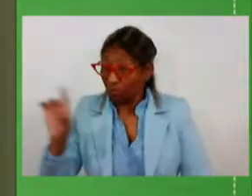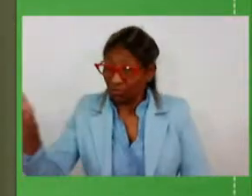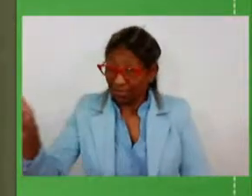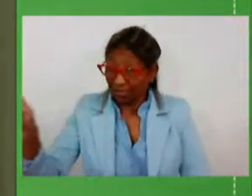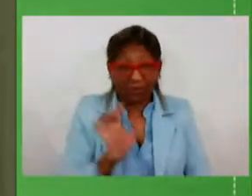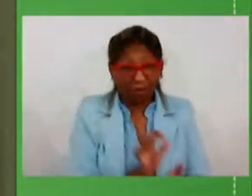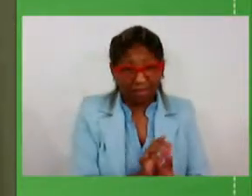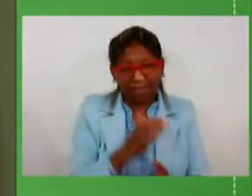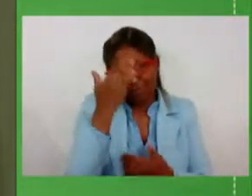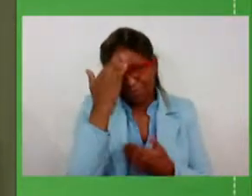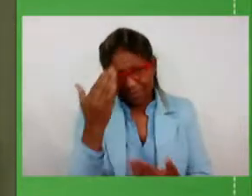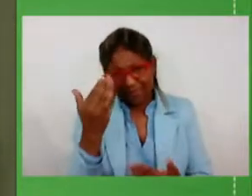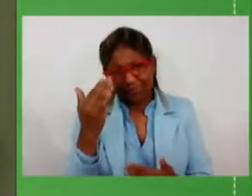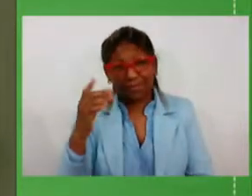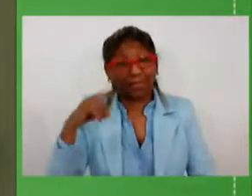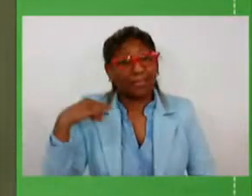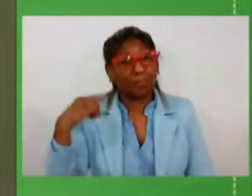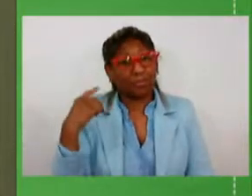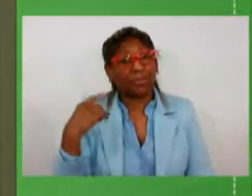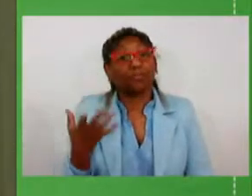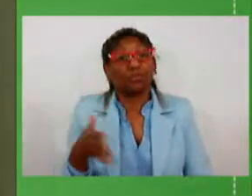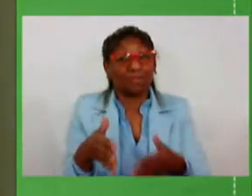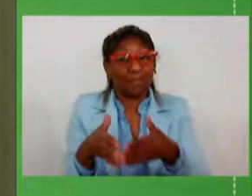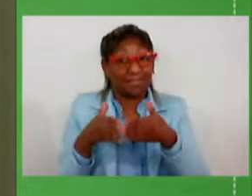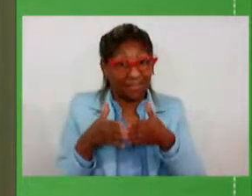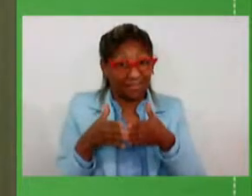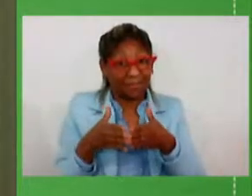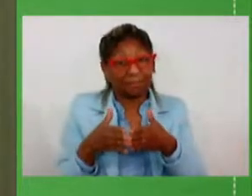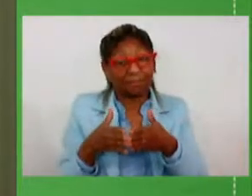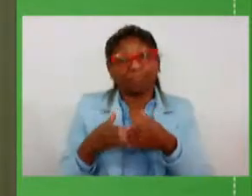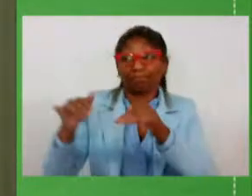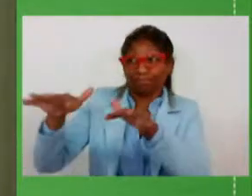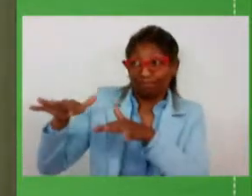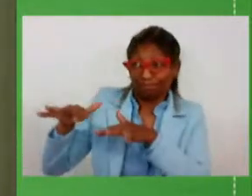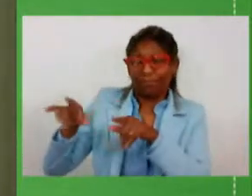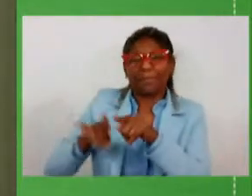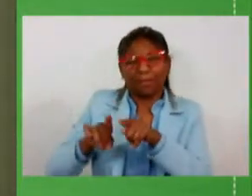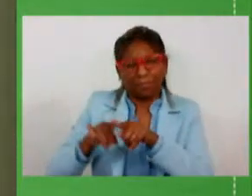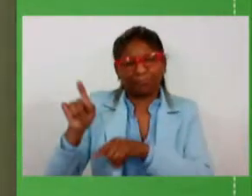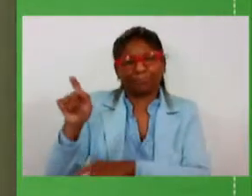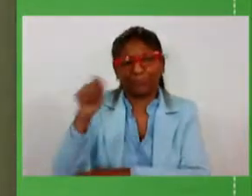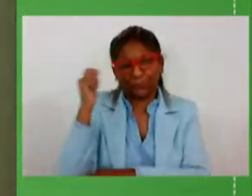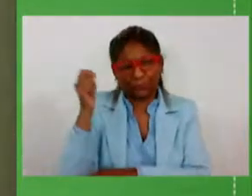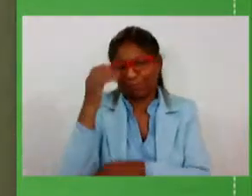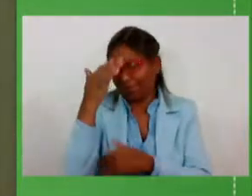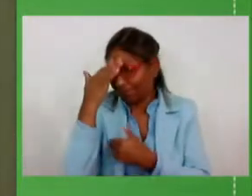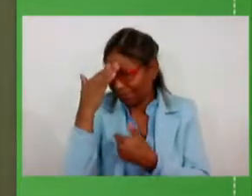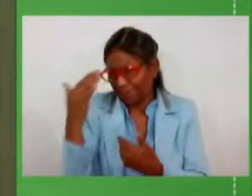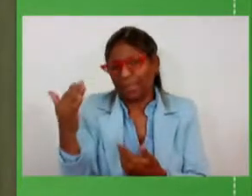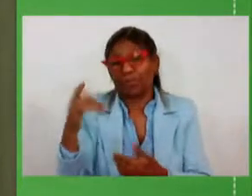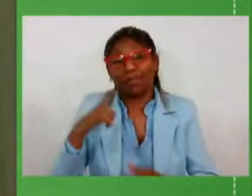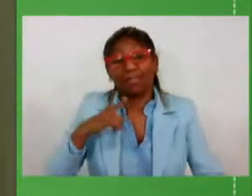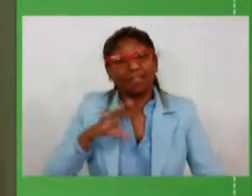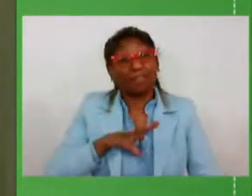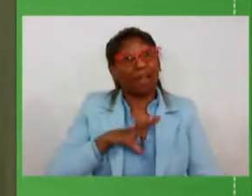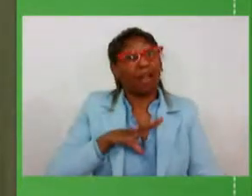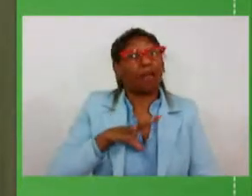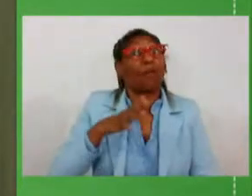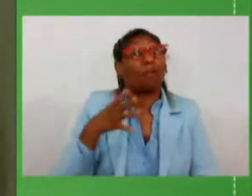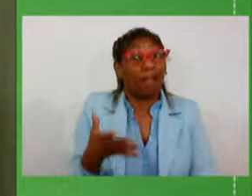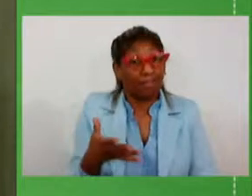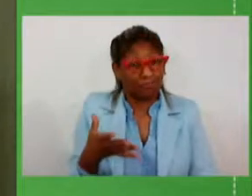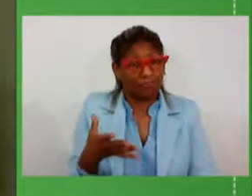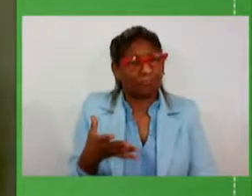como deputado hoje licenciado ao parlamento gaúcho que teve sim a coragem de